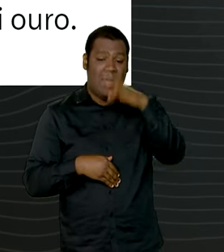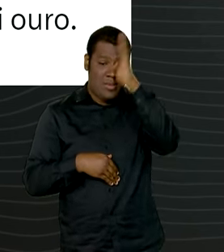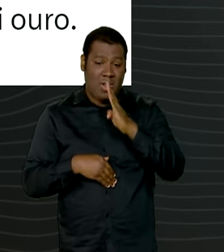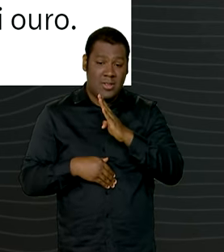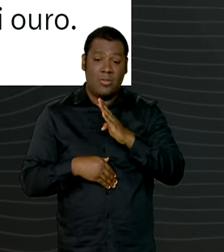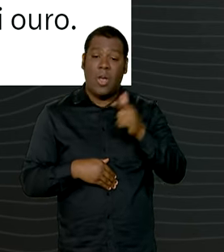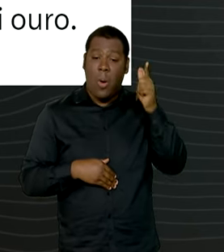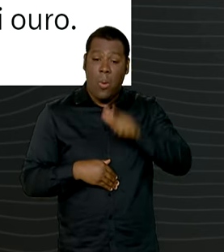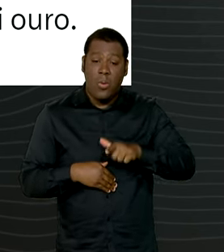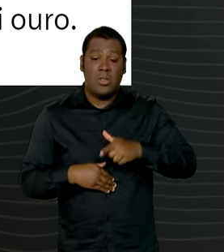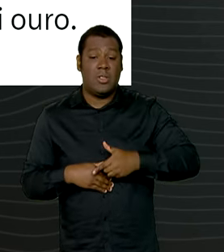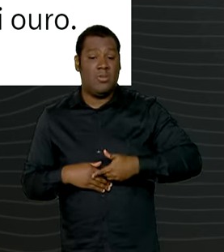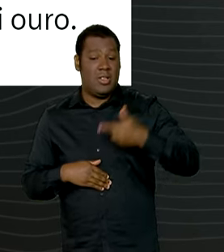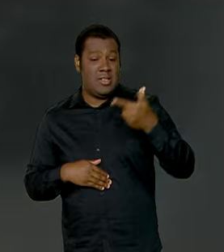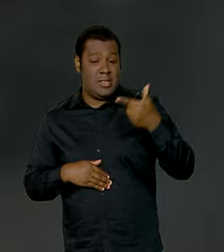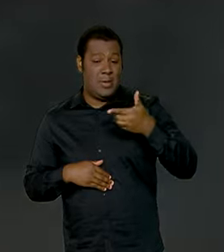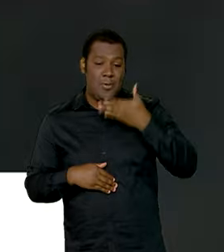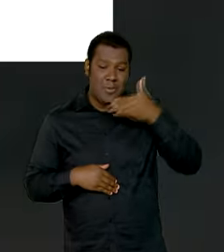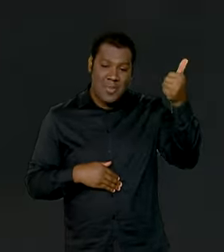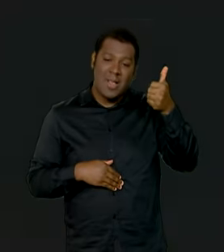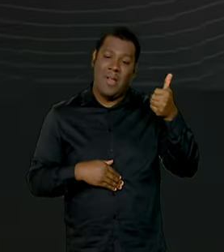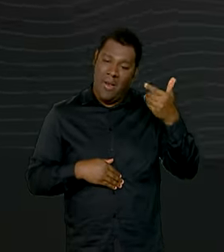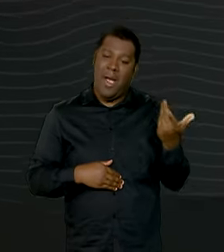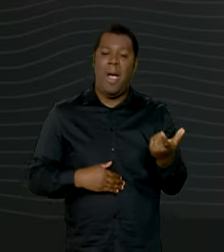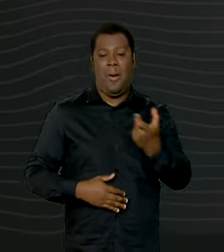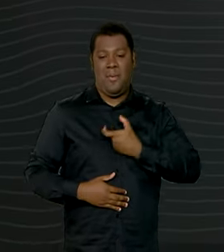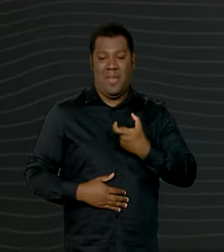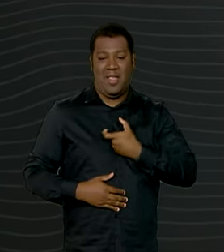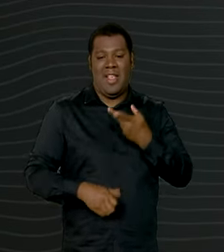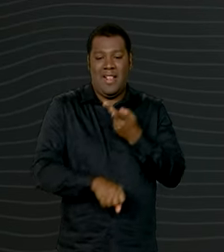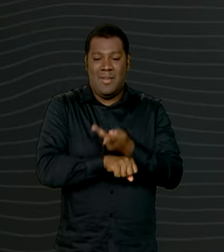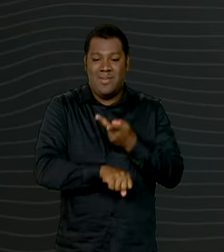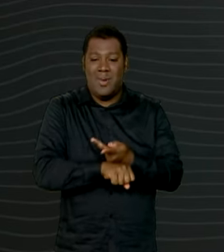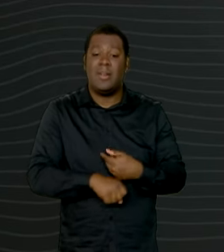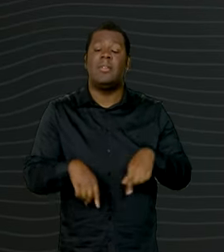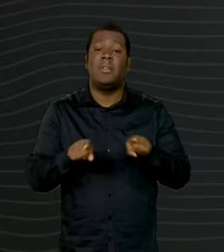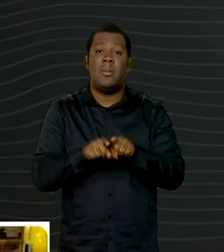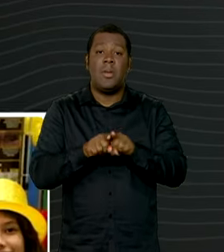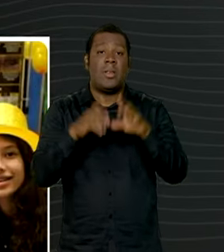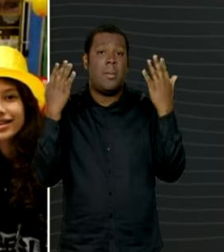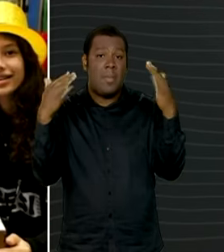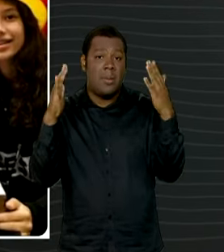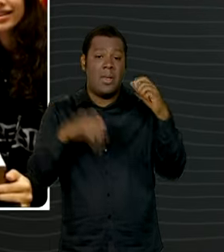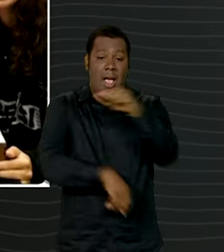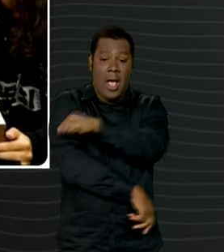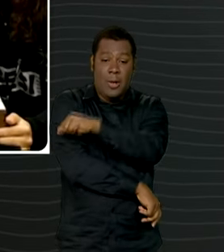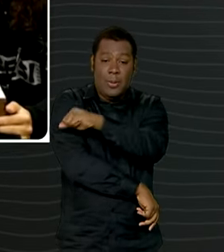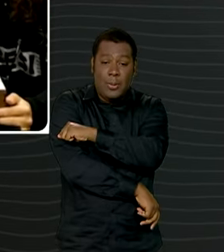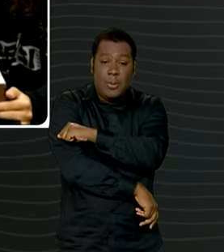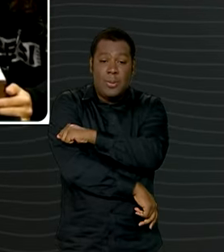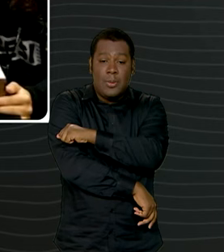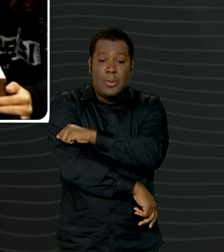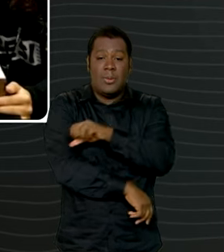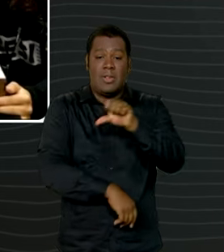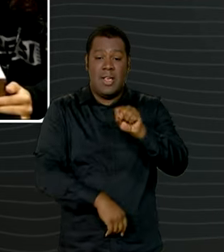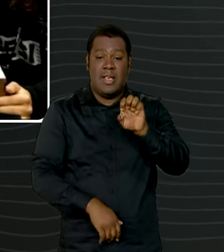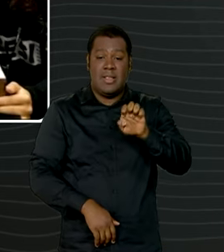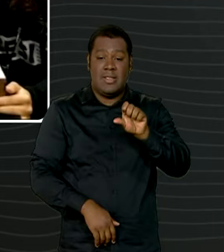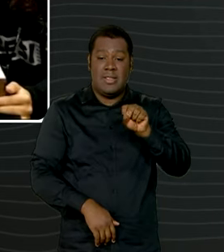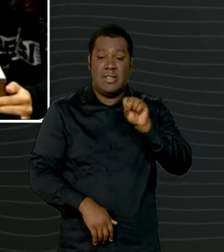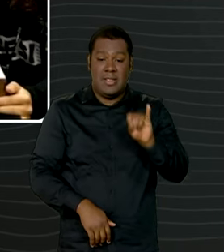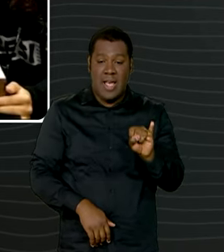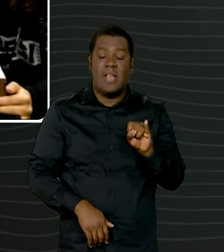em segundo lugar, garantindo a medalha de prata. Parabéns também para os alunos do SESI de Araras, em São Paulo.